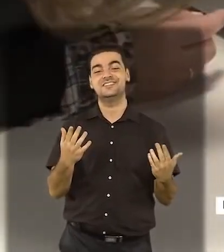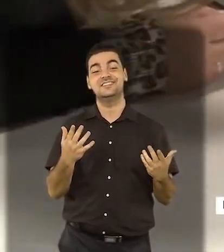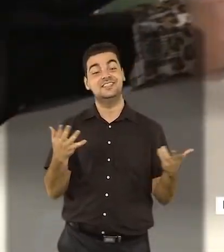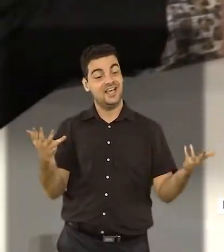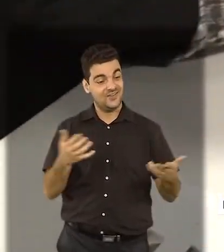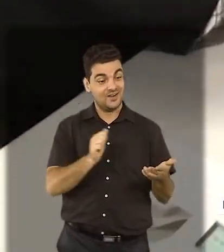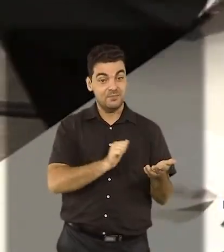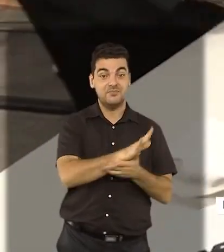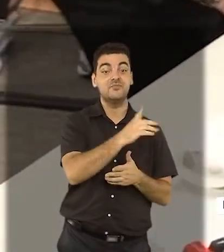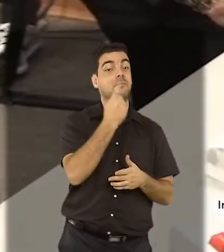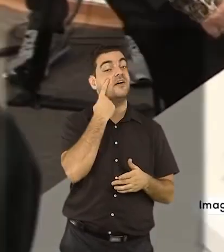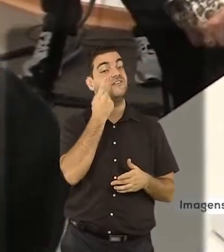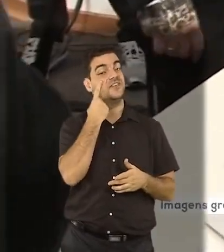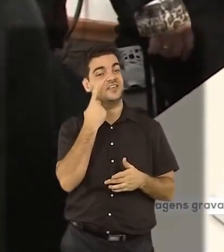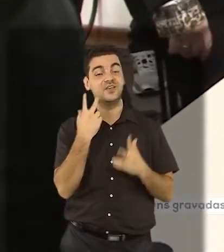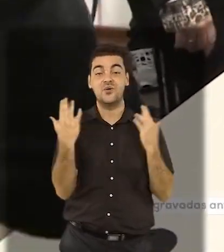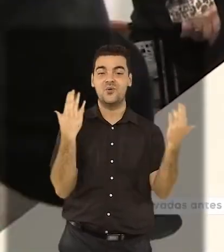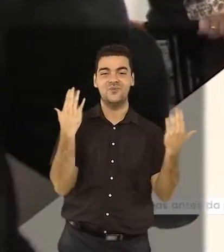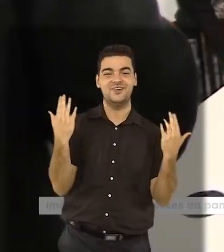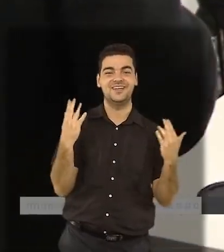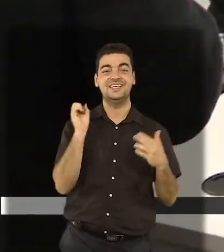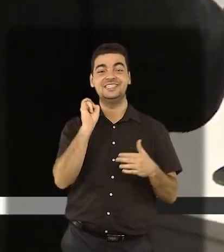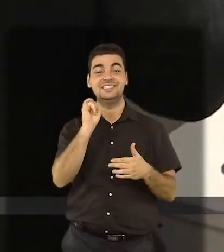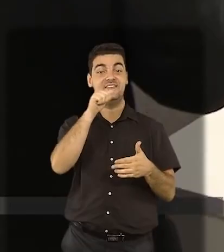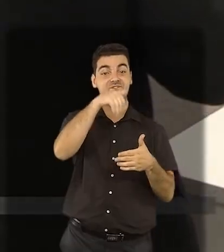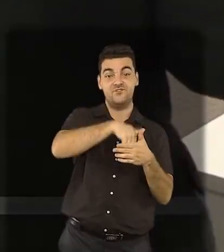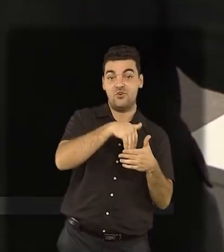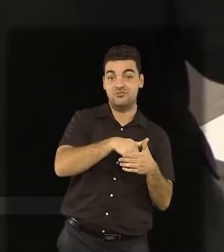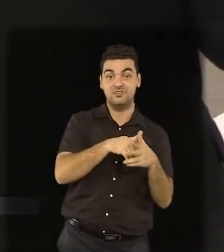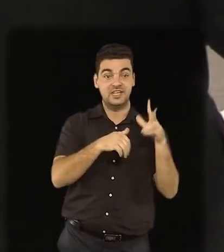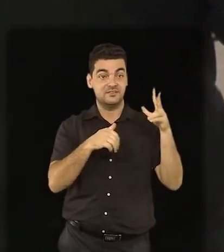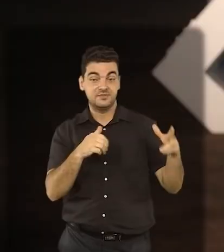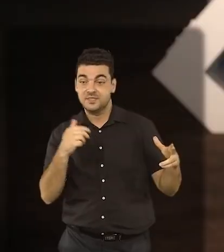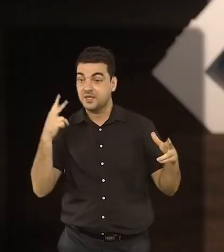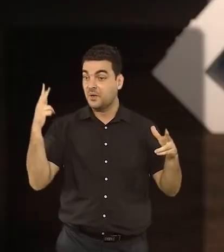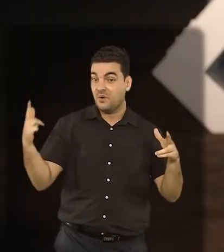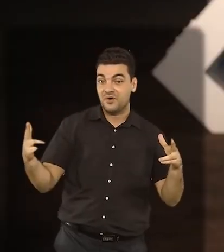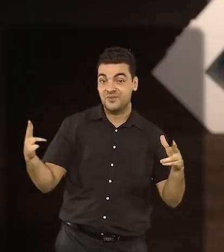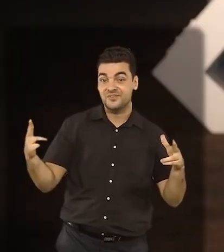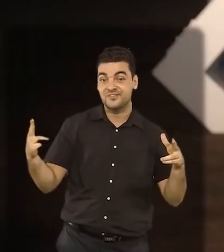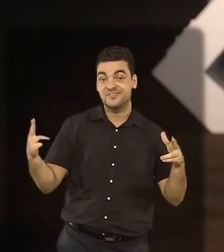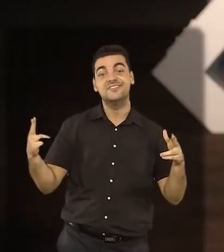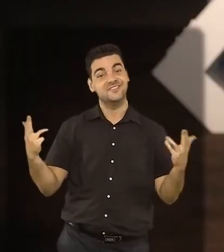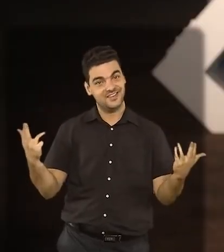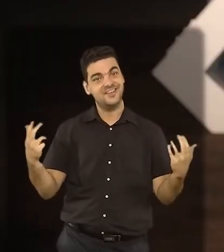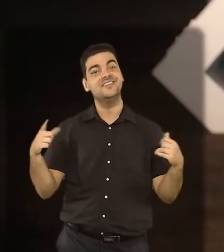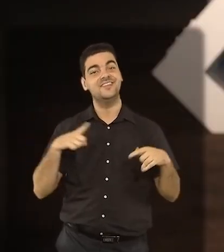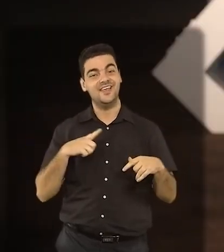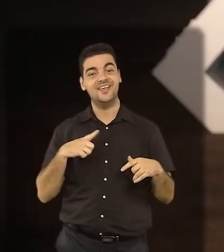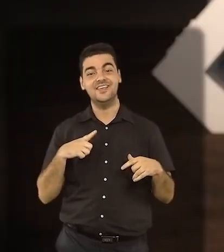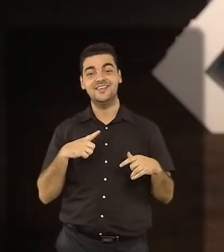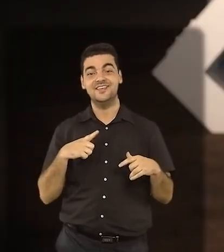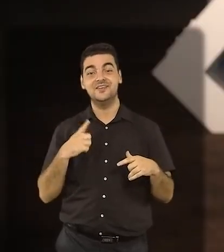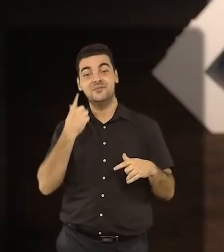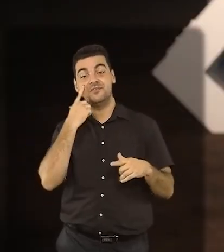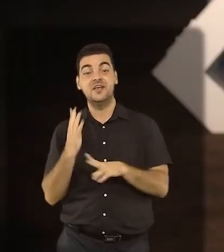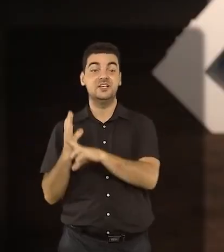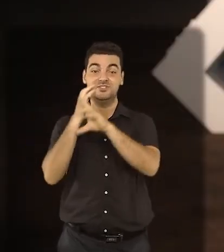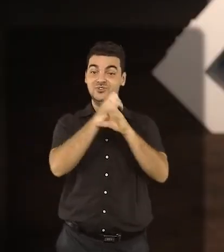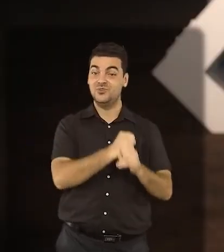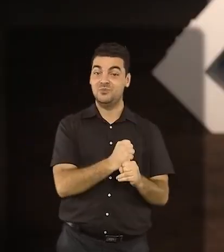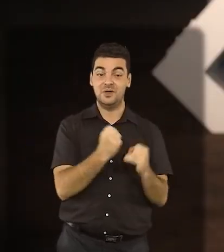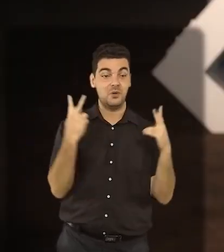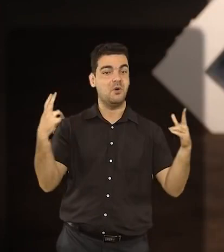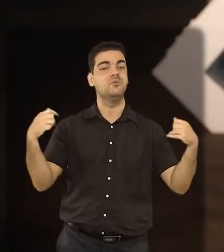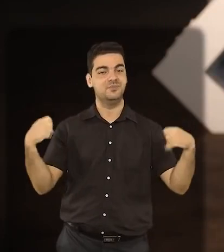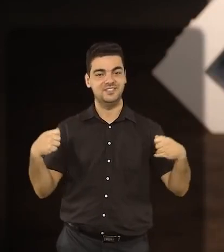conferência para verificar se a quantidade de votos nas cédulas de papel corresponde ao resultado da